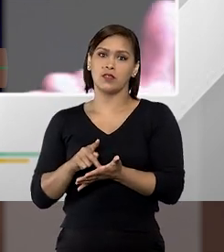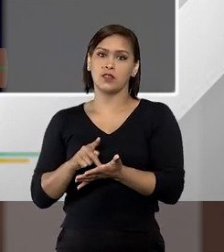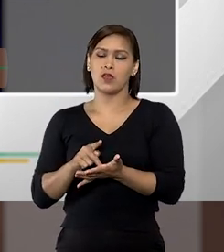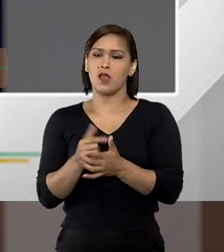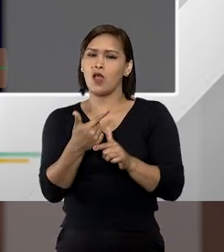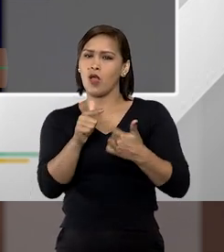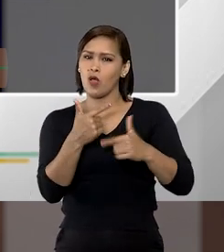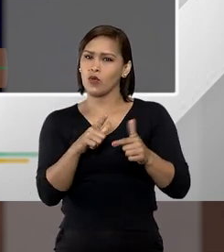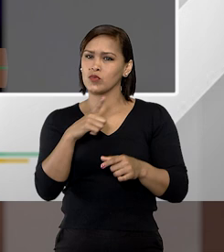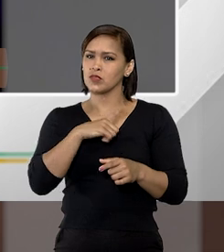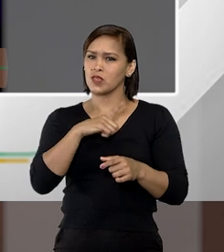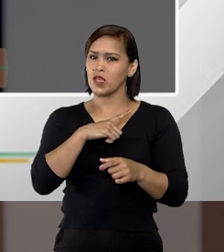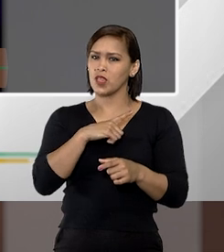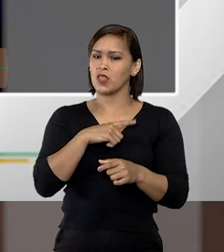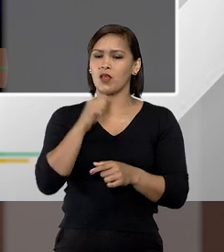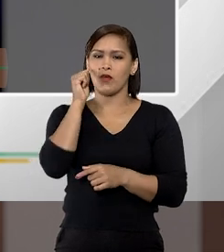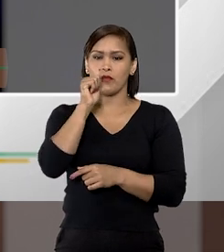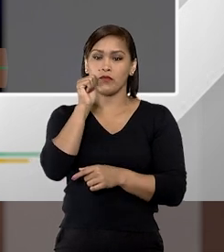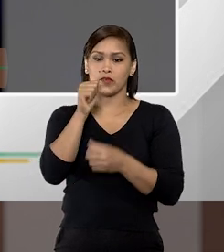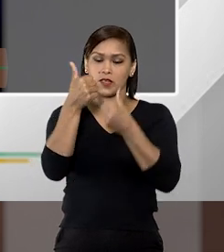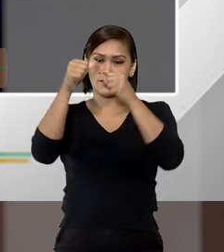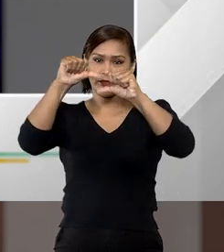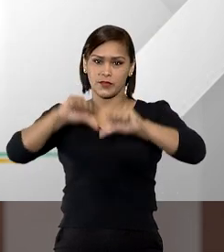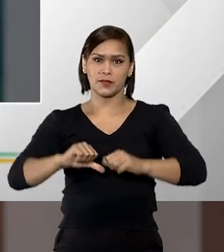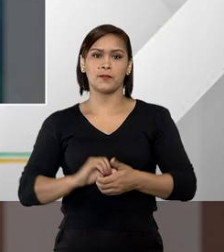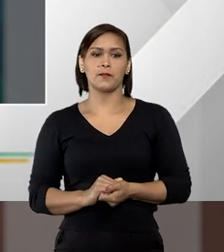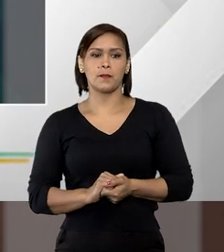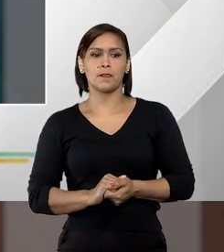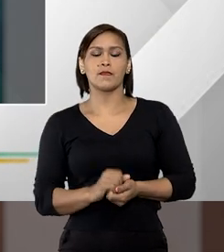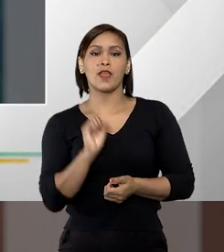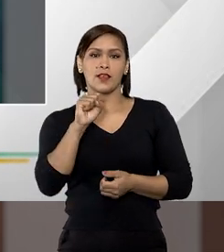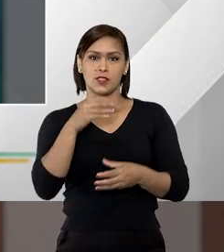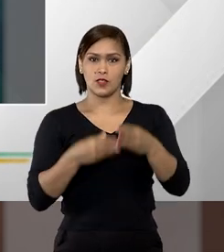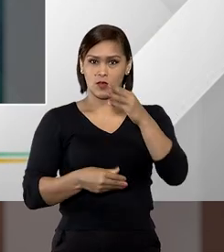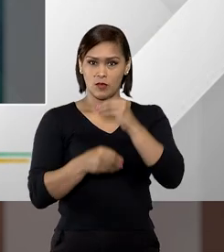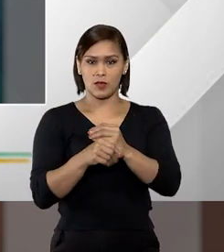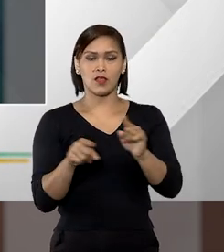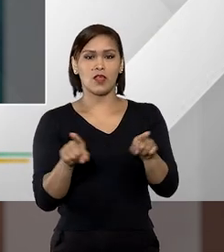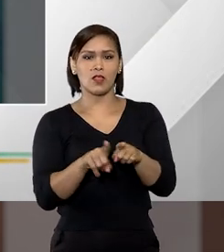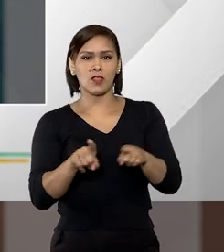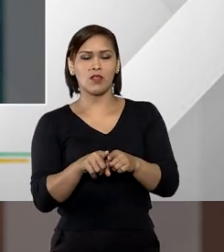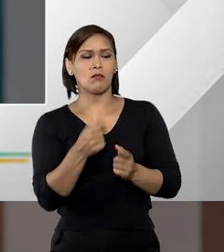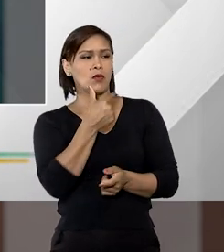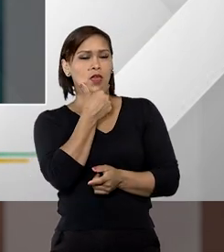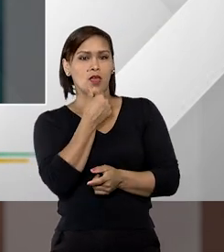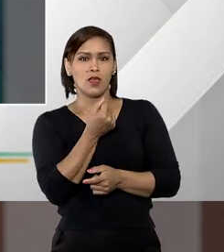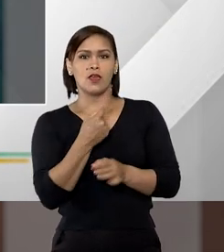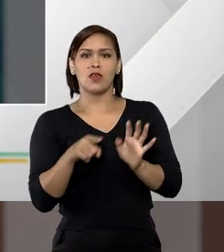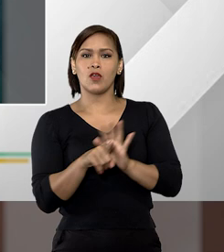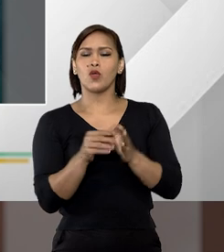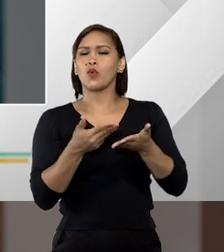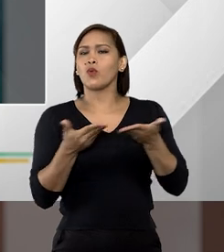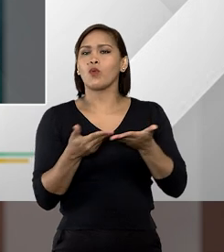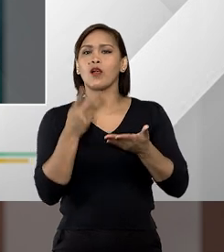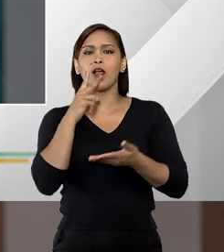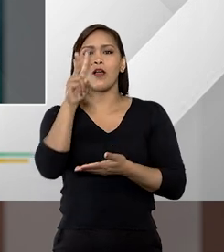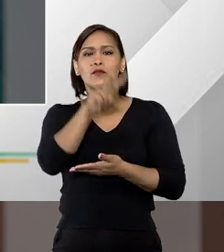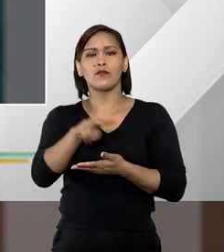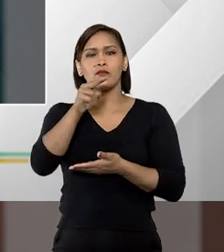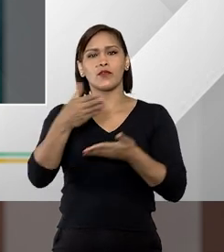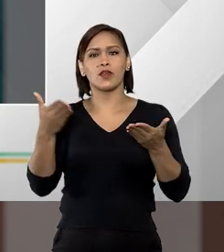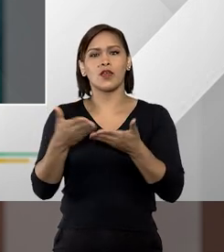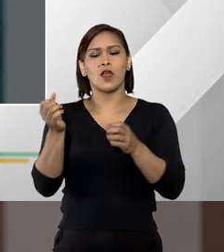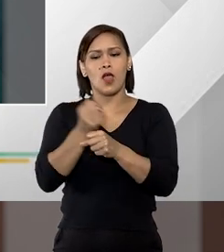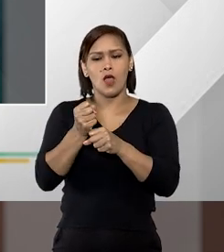alguns tem até ojeriz a figura feminina. E é isso, só complementando também, doutor Jorzenildo, quando a gente vê agora o